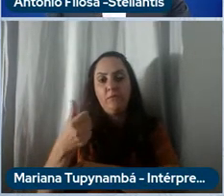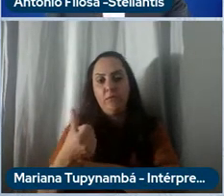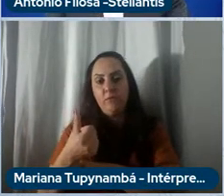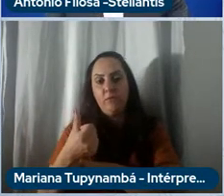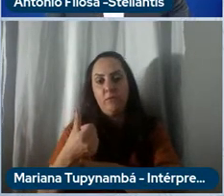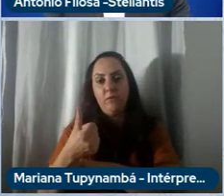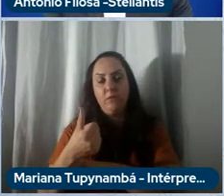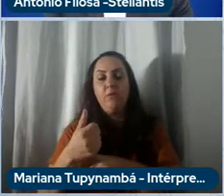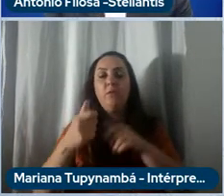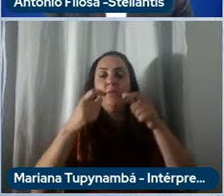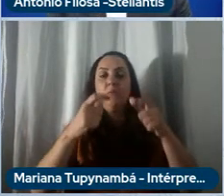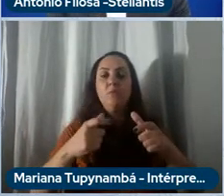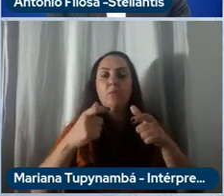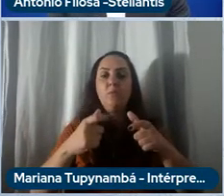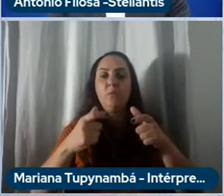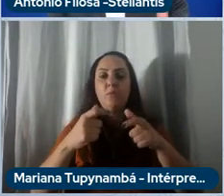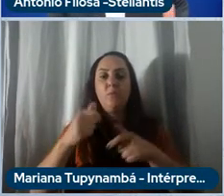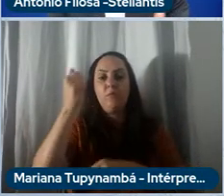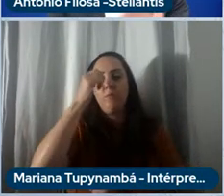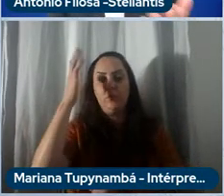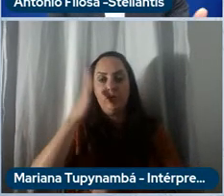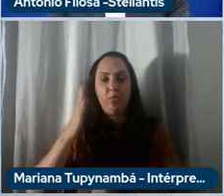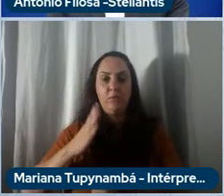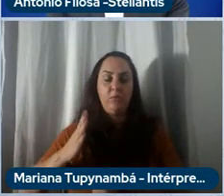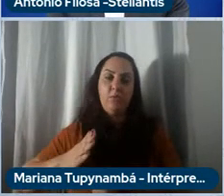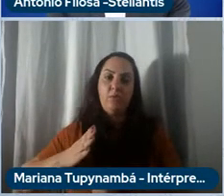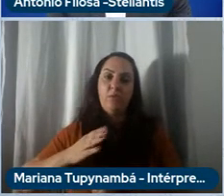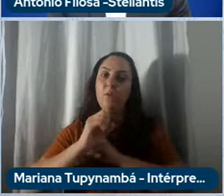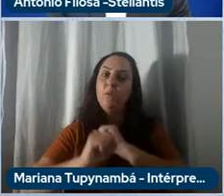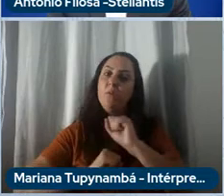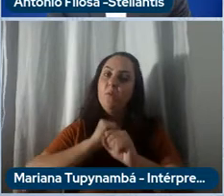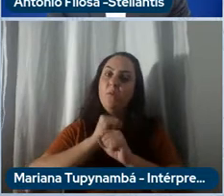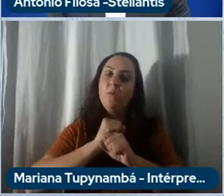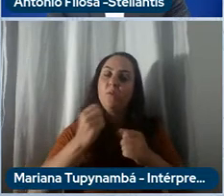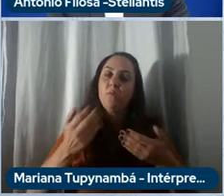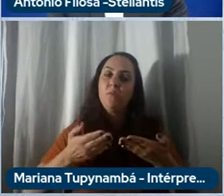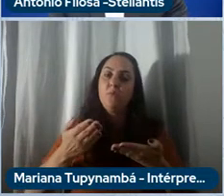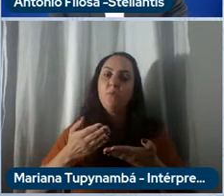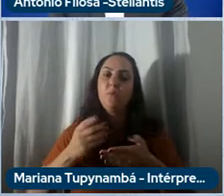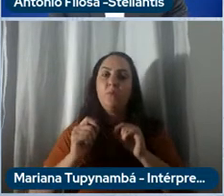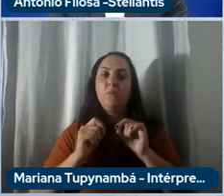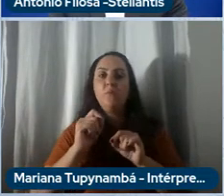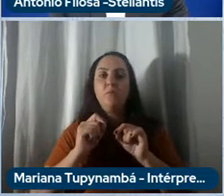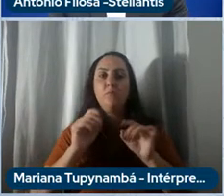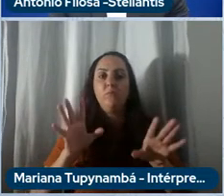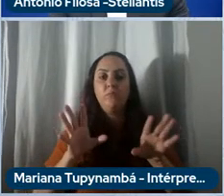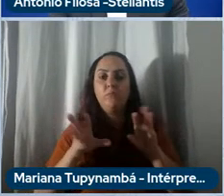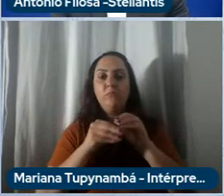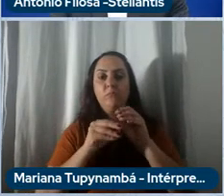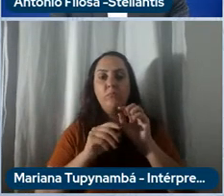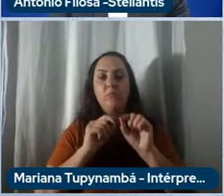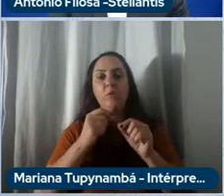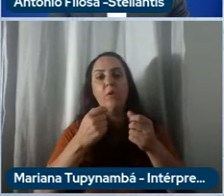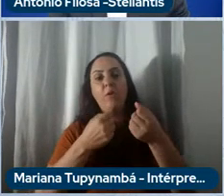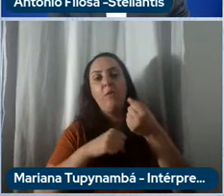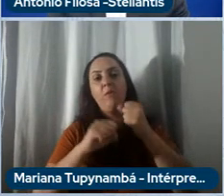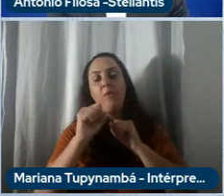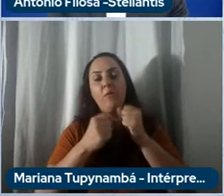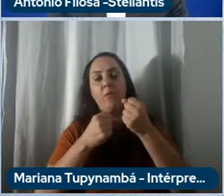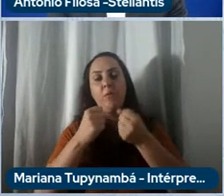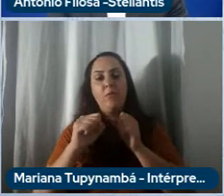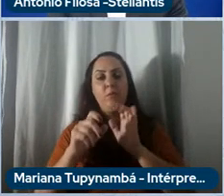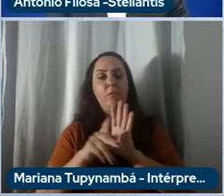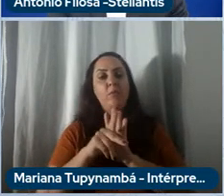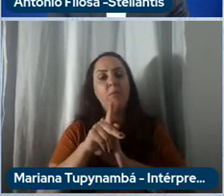localizados no Brasil, nesse ano foi o ano que completamos a fábrica de Betim, o polo